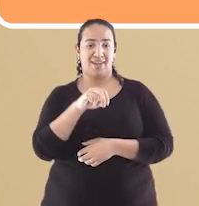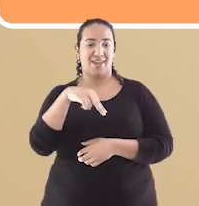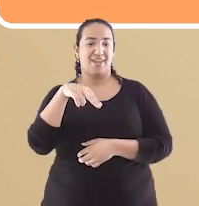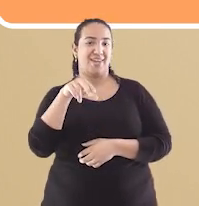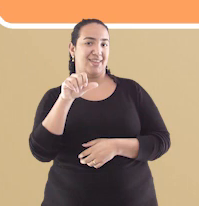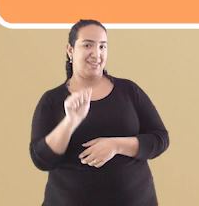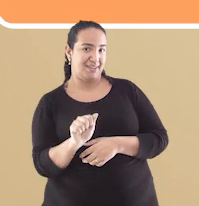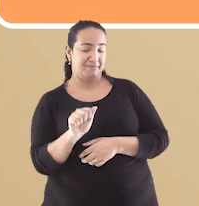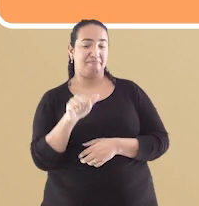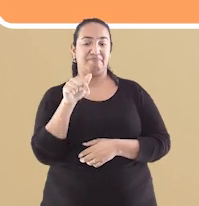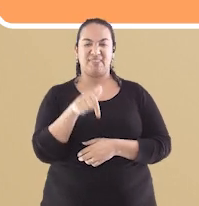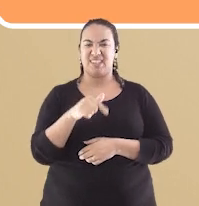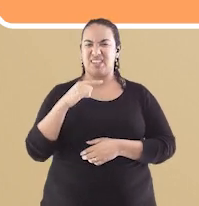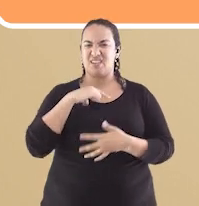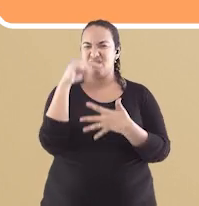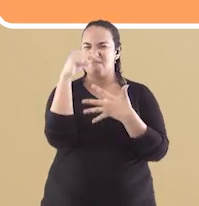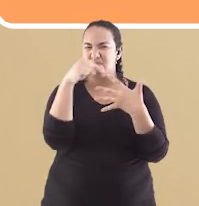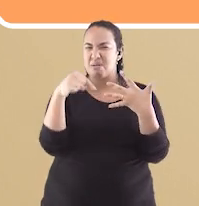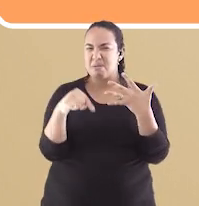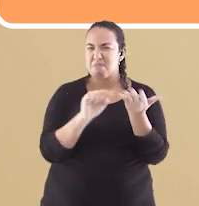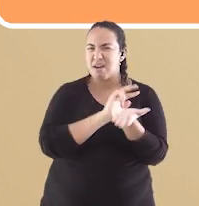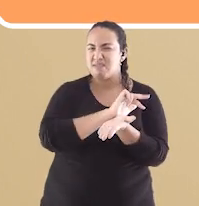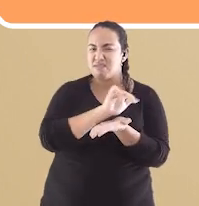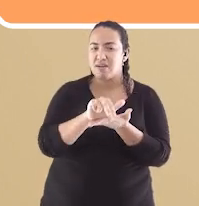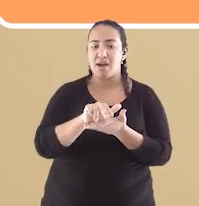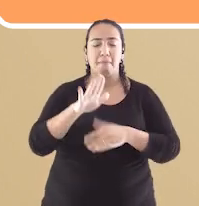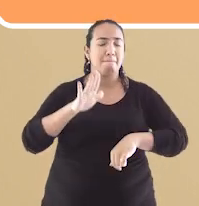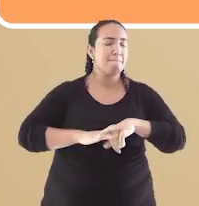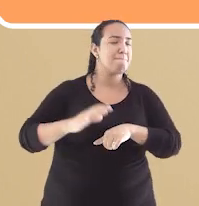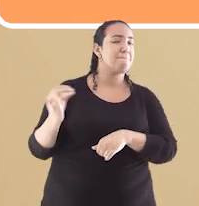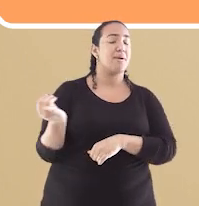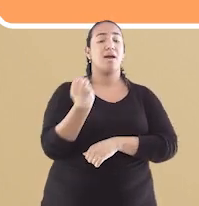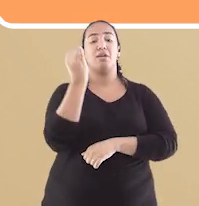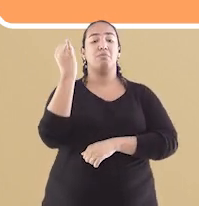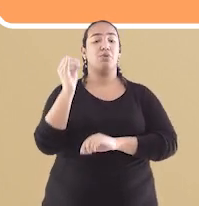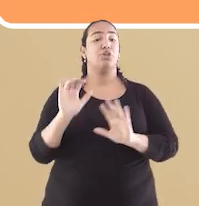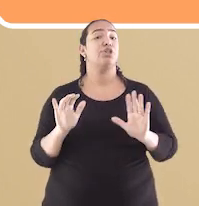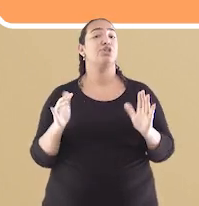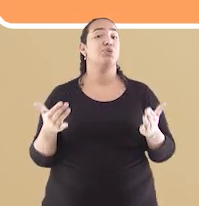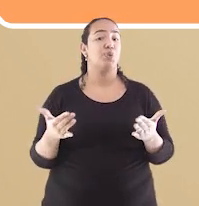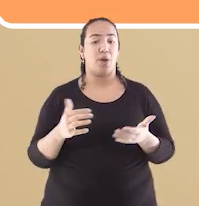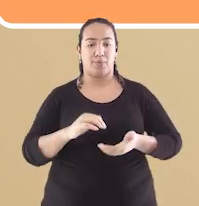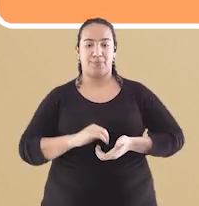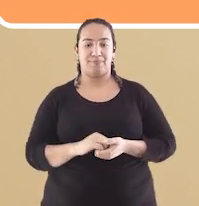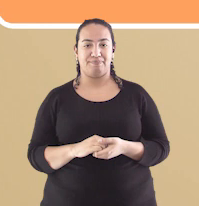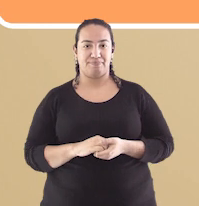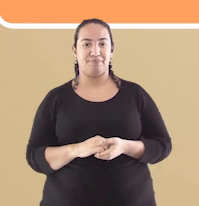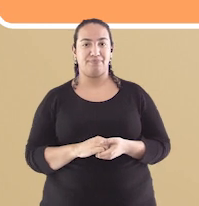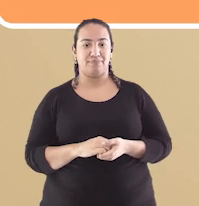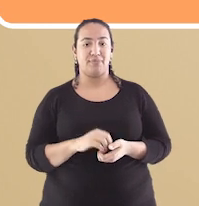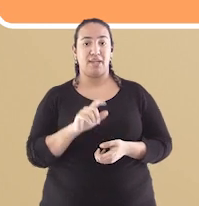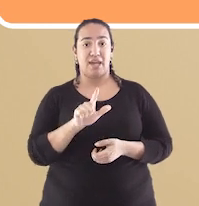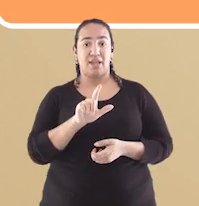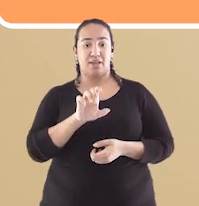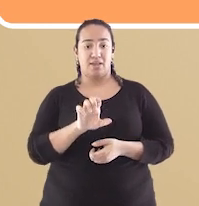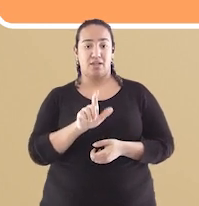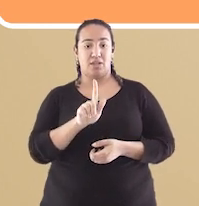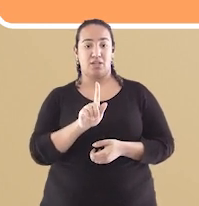Lá foram definidos vários pontos. Mas o mais importante para a gente é esse aqui. O princípio da